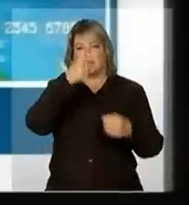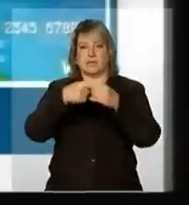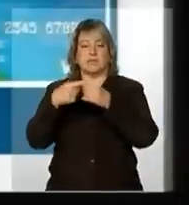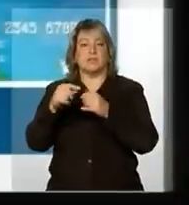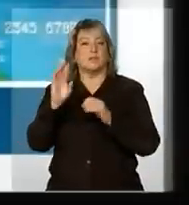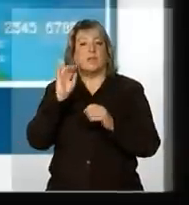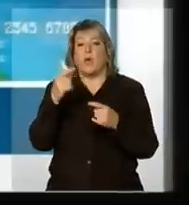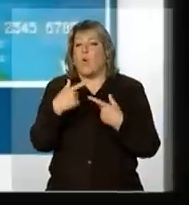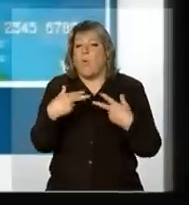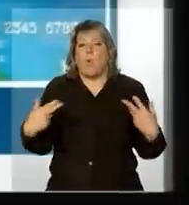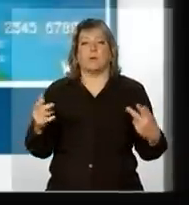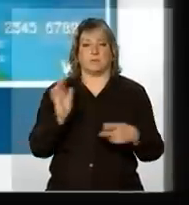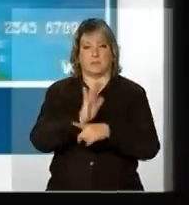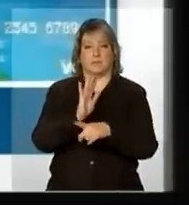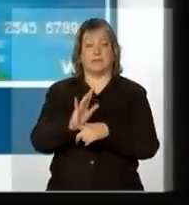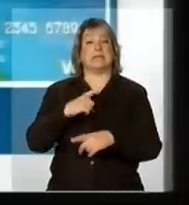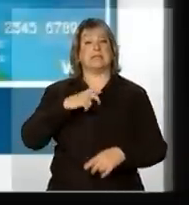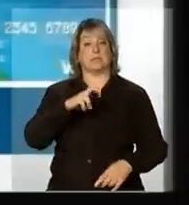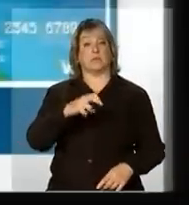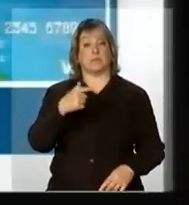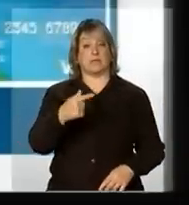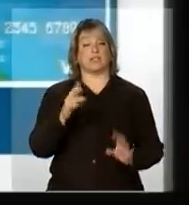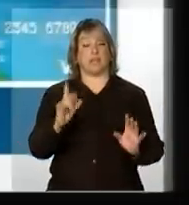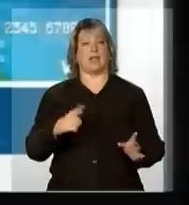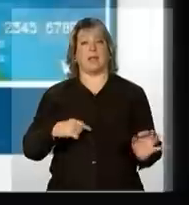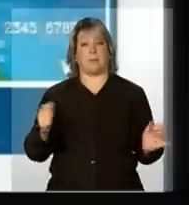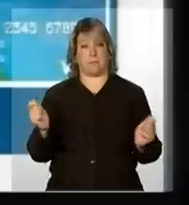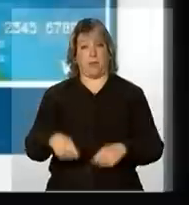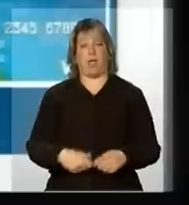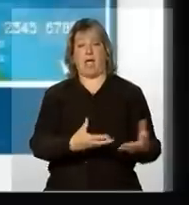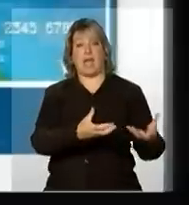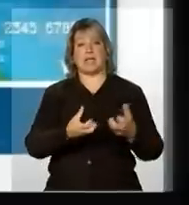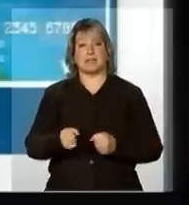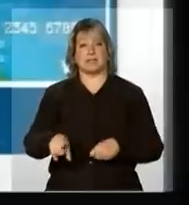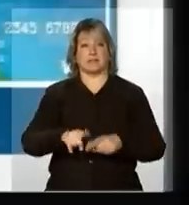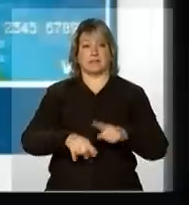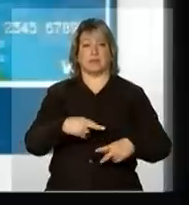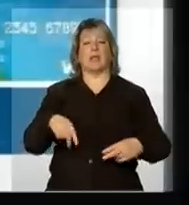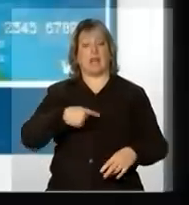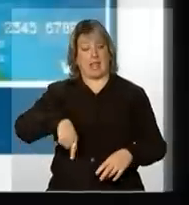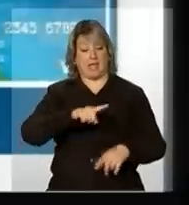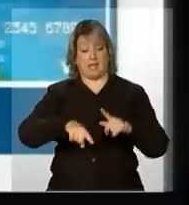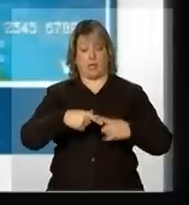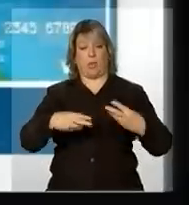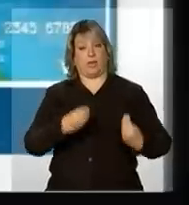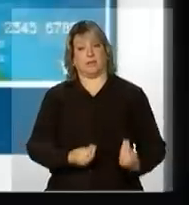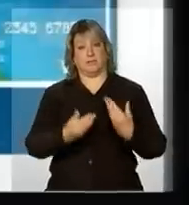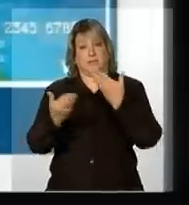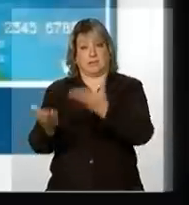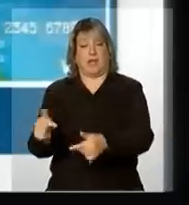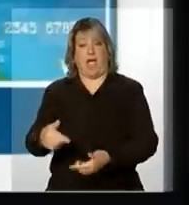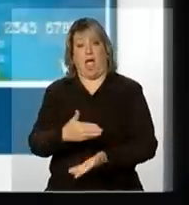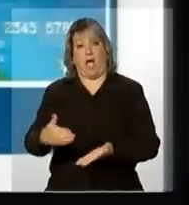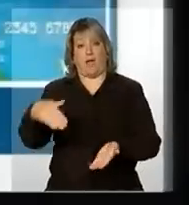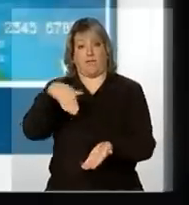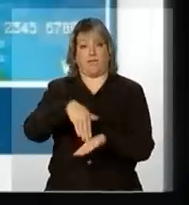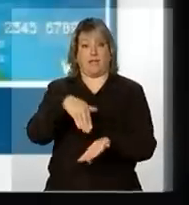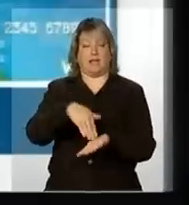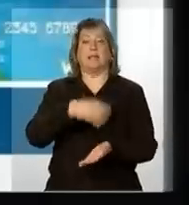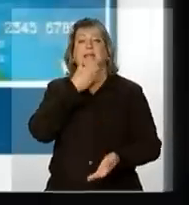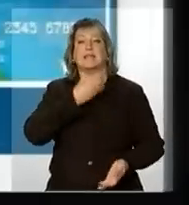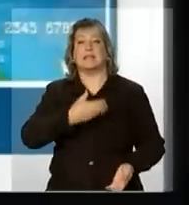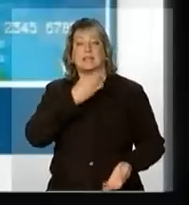E 57 já estão aptos a receber os equipamentos, esses equipamentos estarão sendo repassados agora no final de